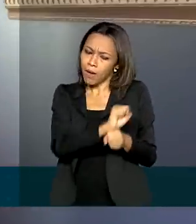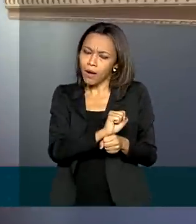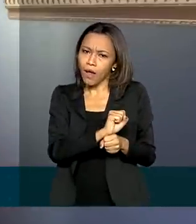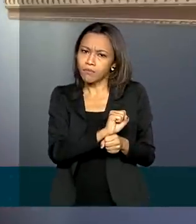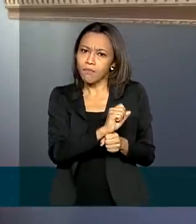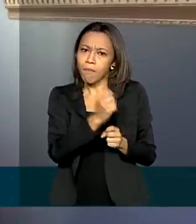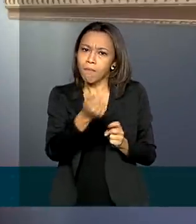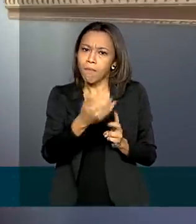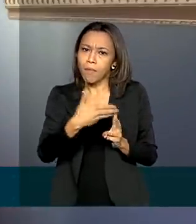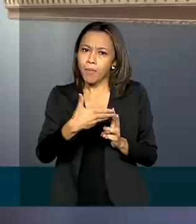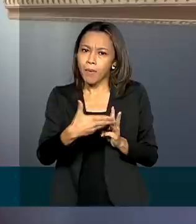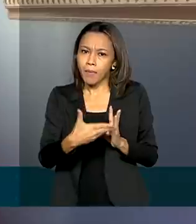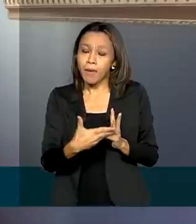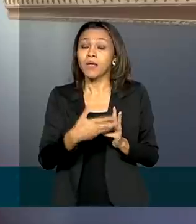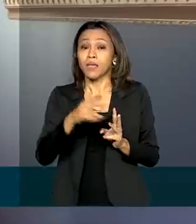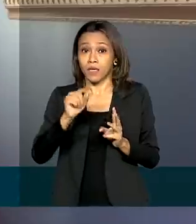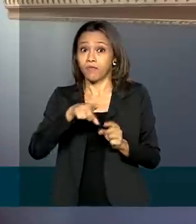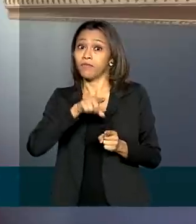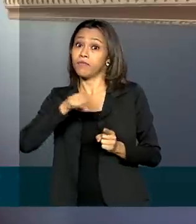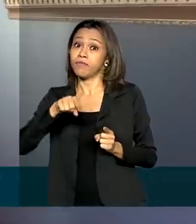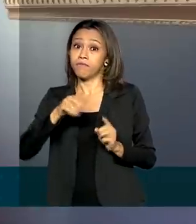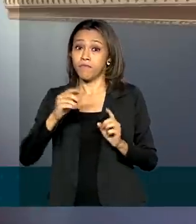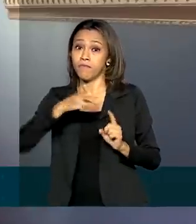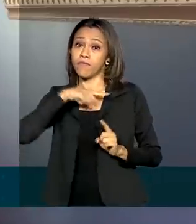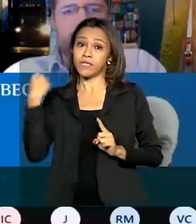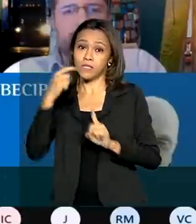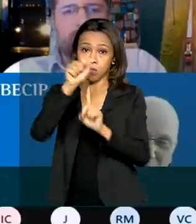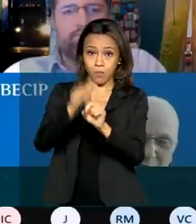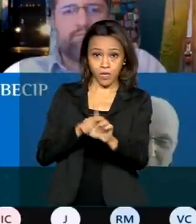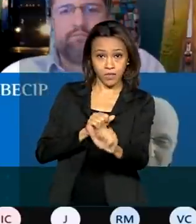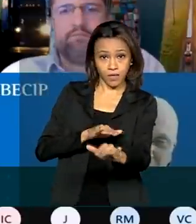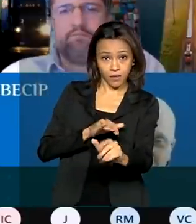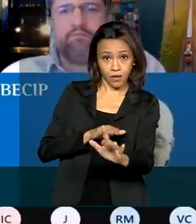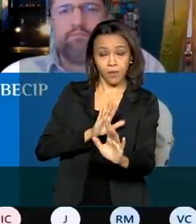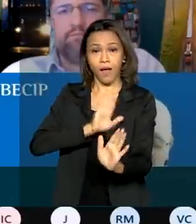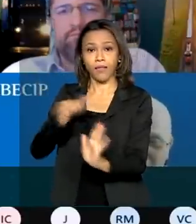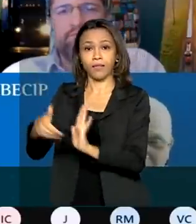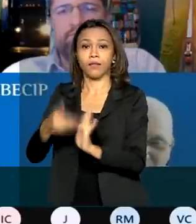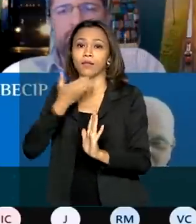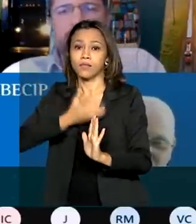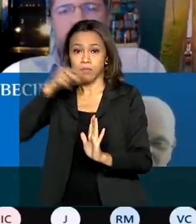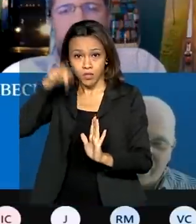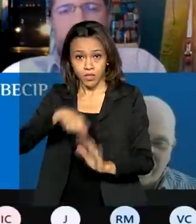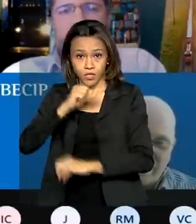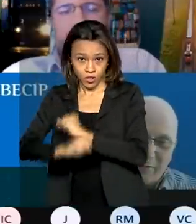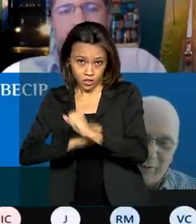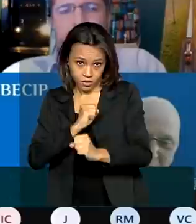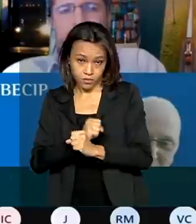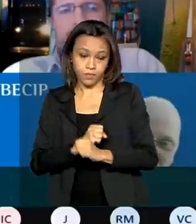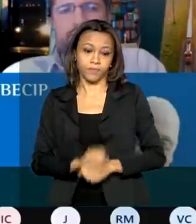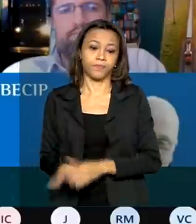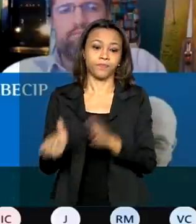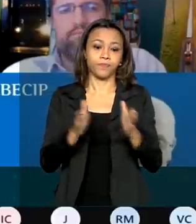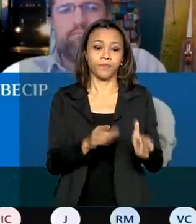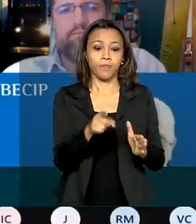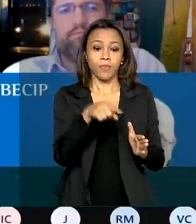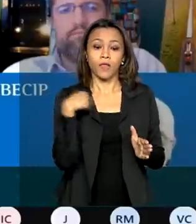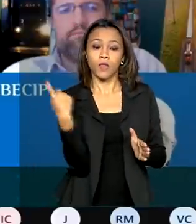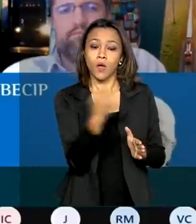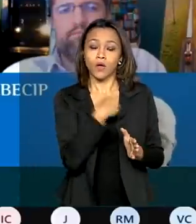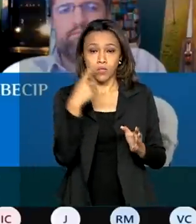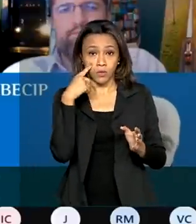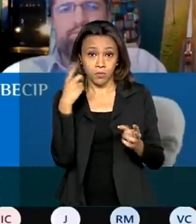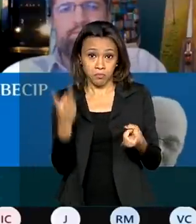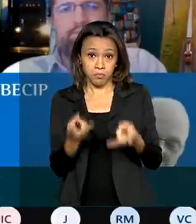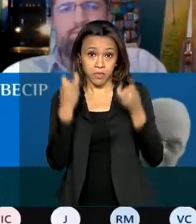venceriam entre setembro e dezembro deste ano. Nós estamos olhando para esse esforço que está sendo feito, para que o